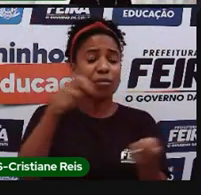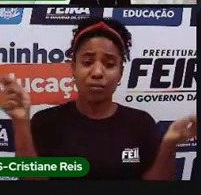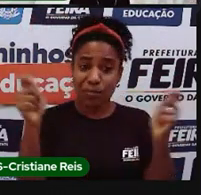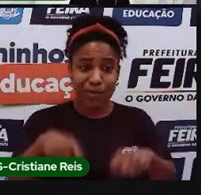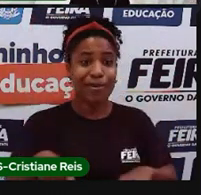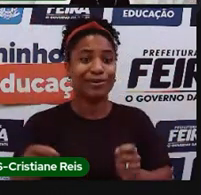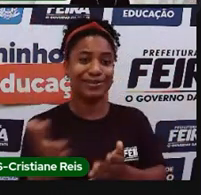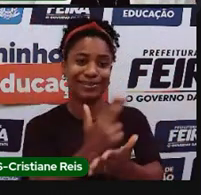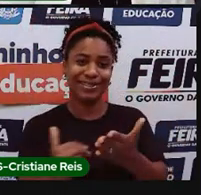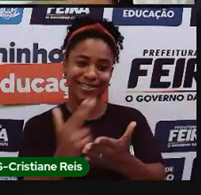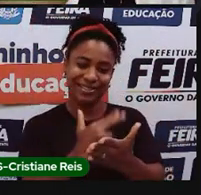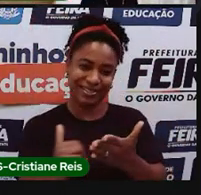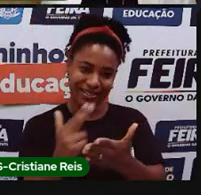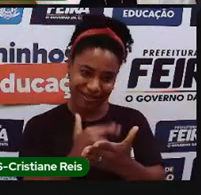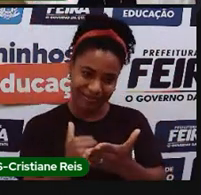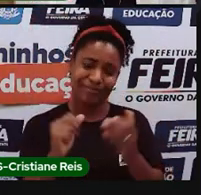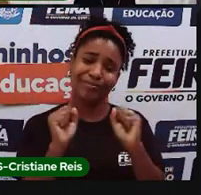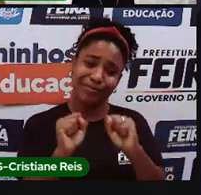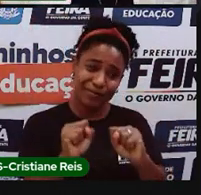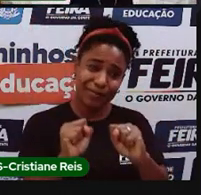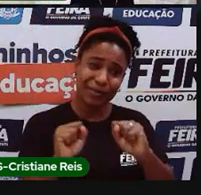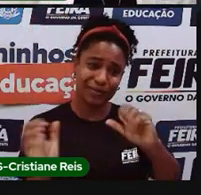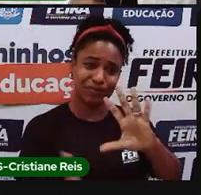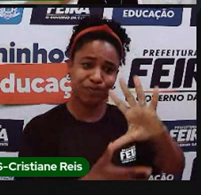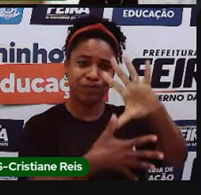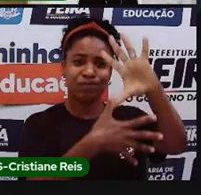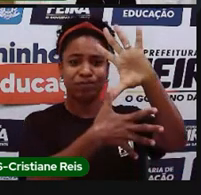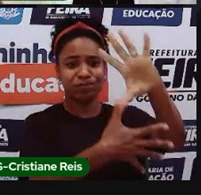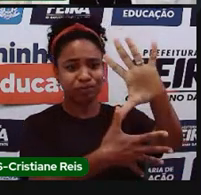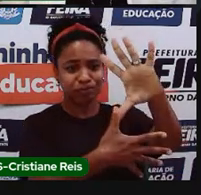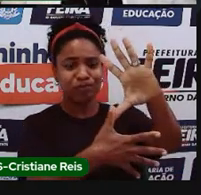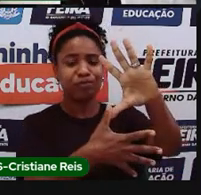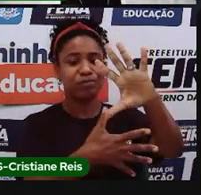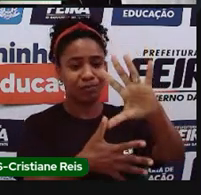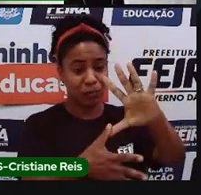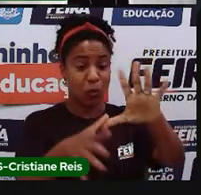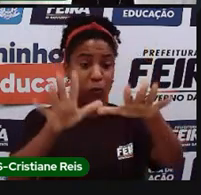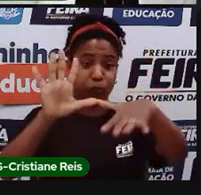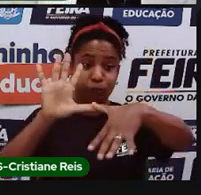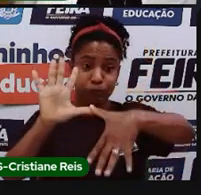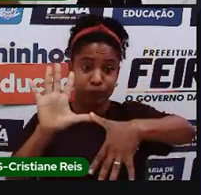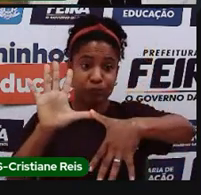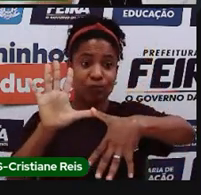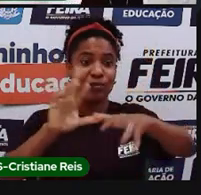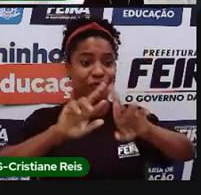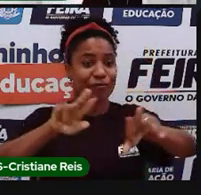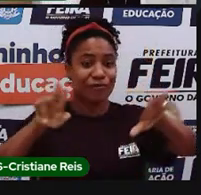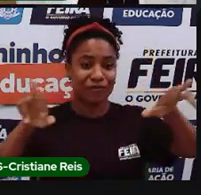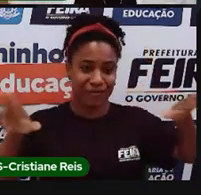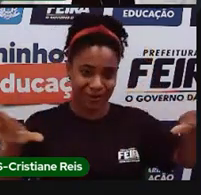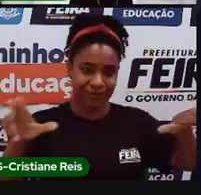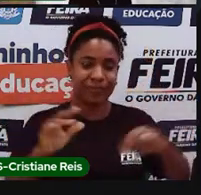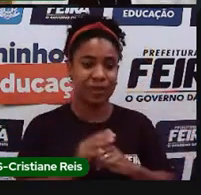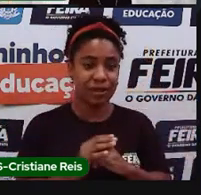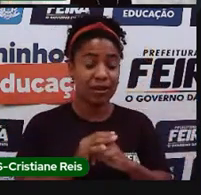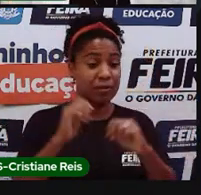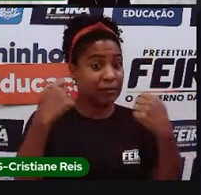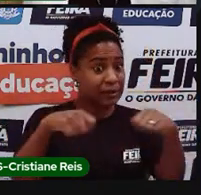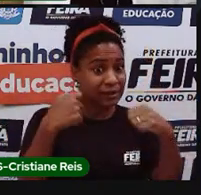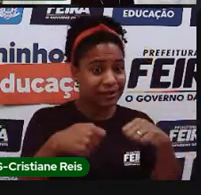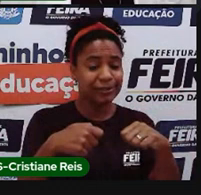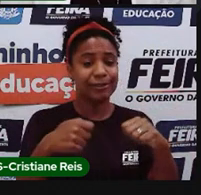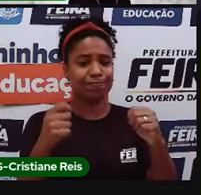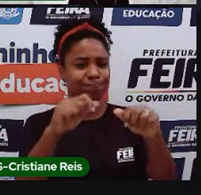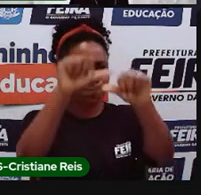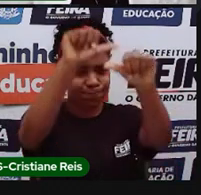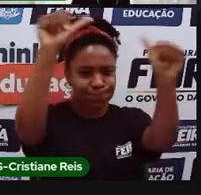representação gráfica dela, ou seja, vou fazer um desenho, fazer uma imagem o mais fiel possível